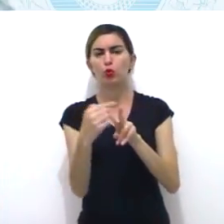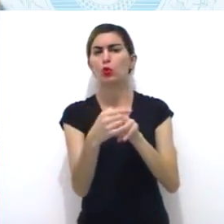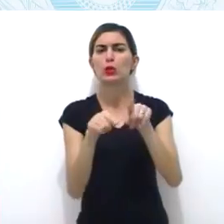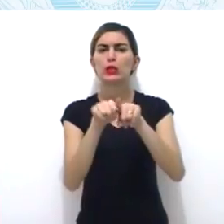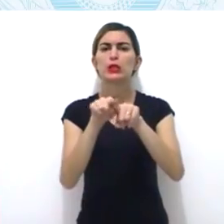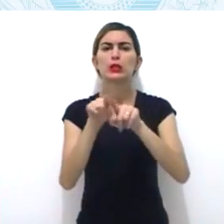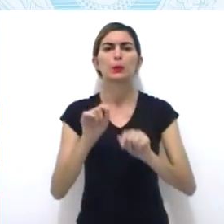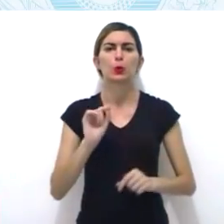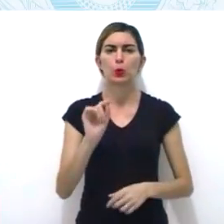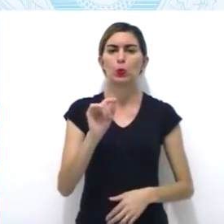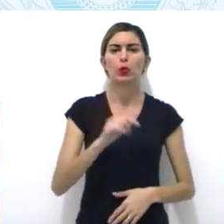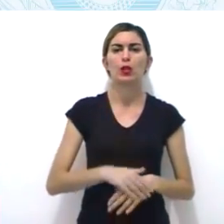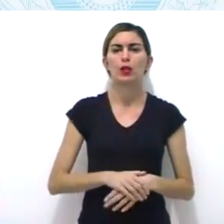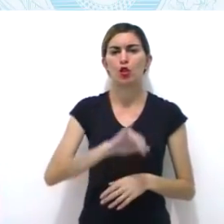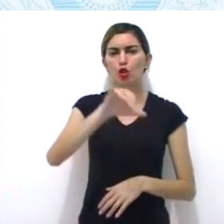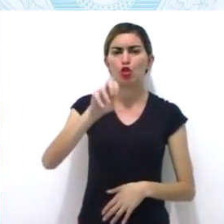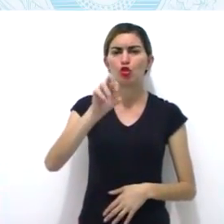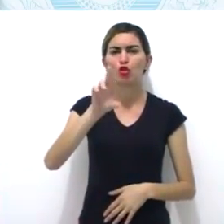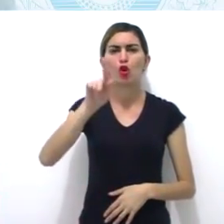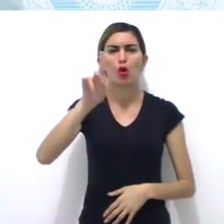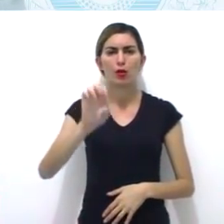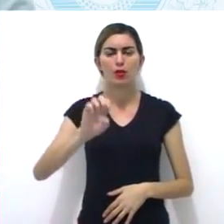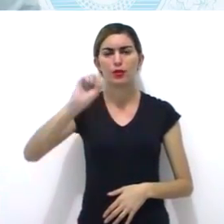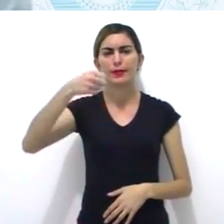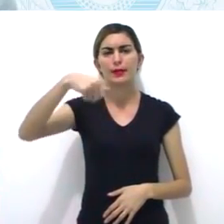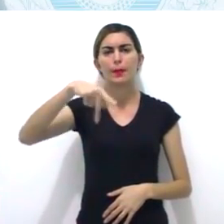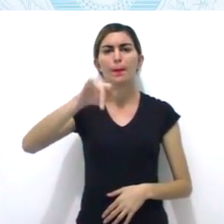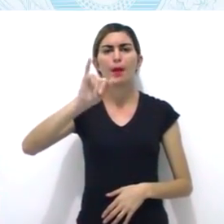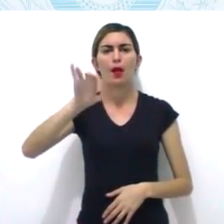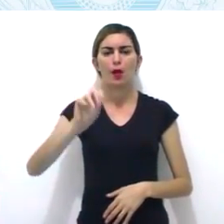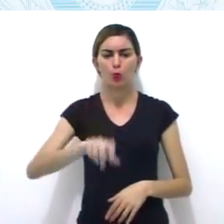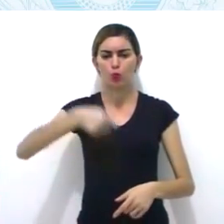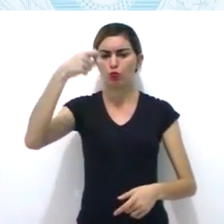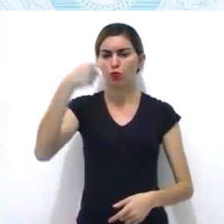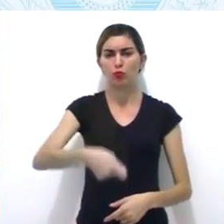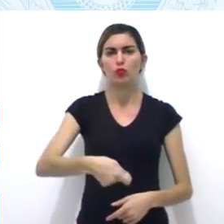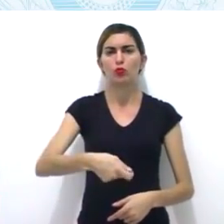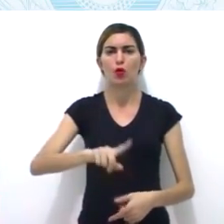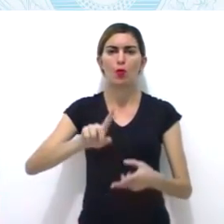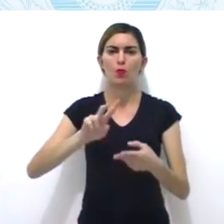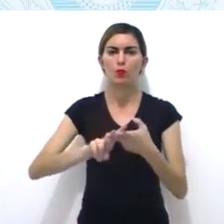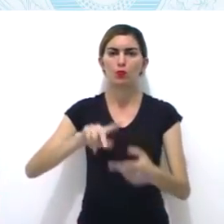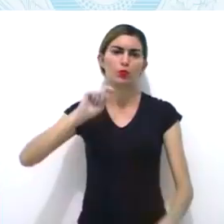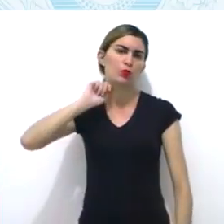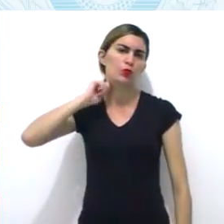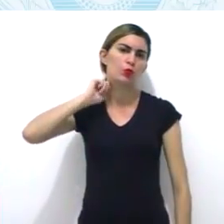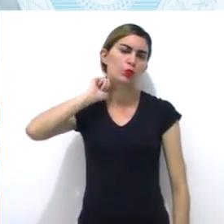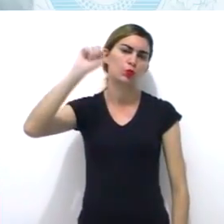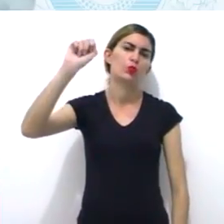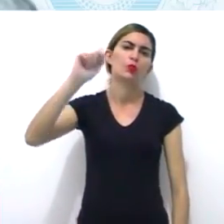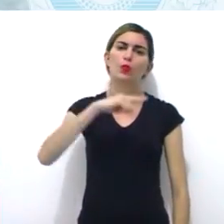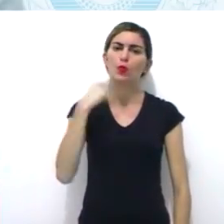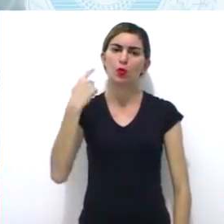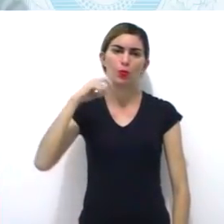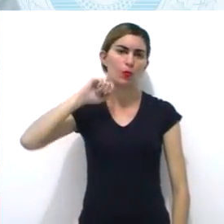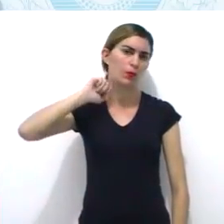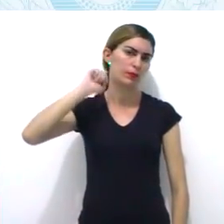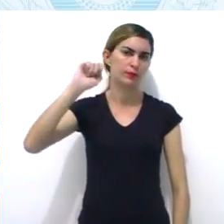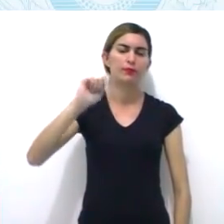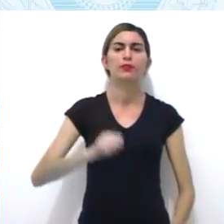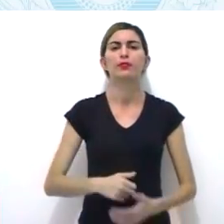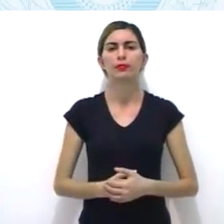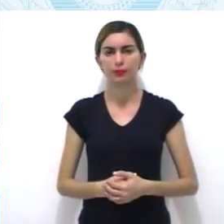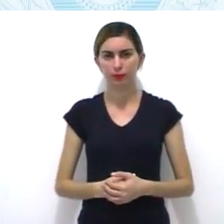Foram condenados à forca. Como na revolta de cunho nativista, guerra das igualas,